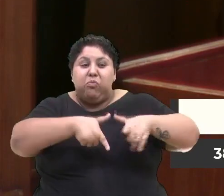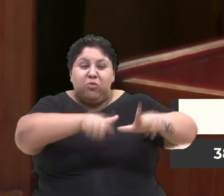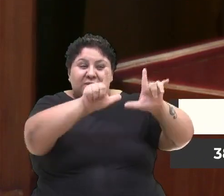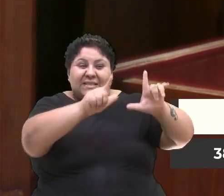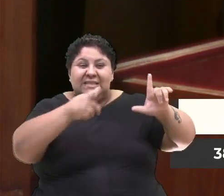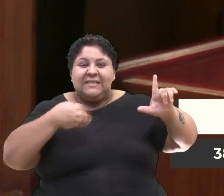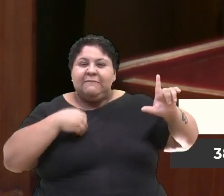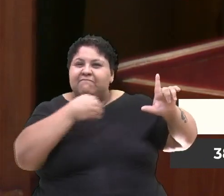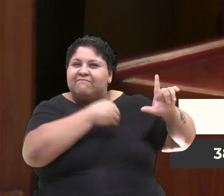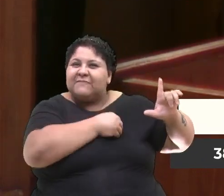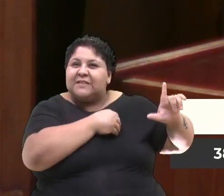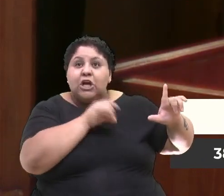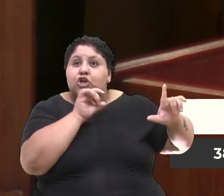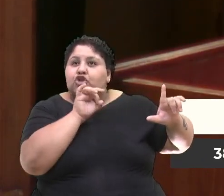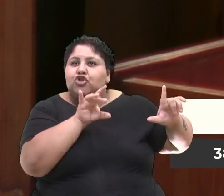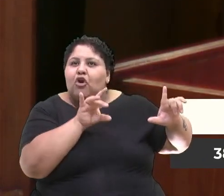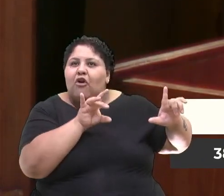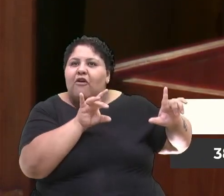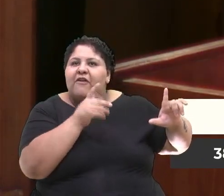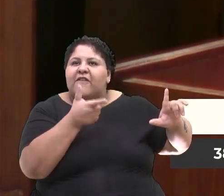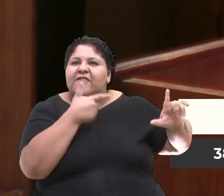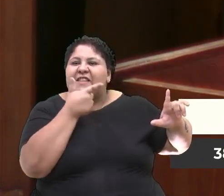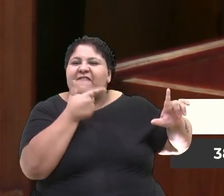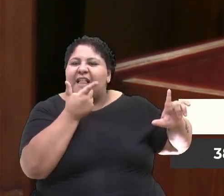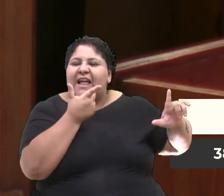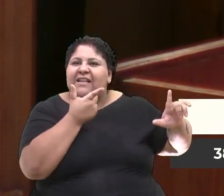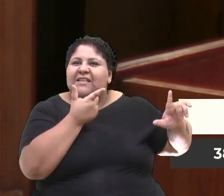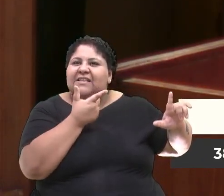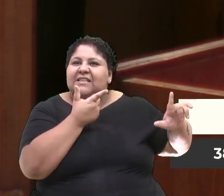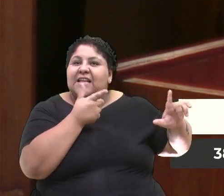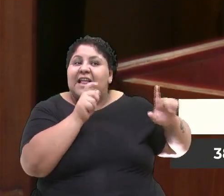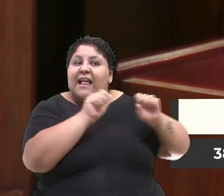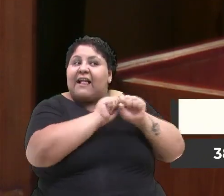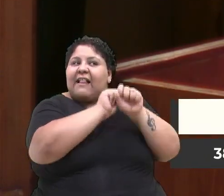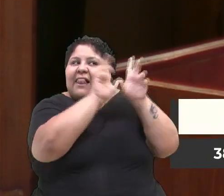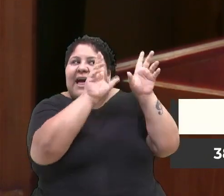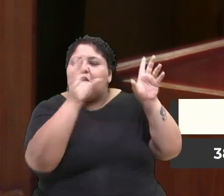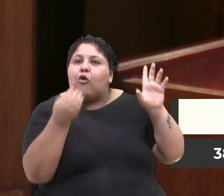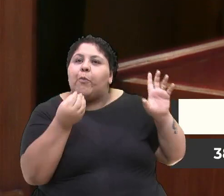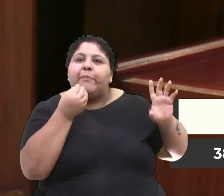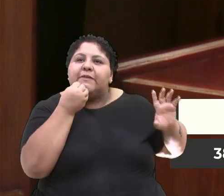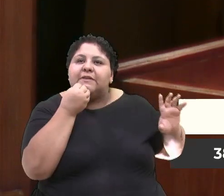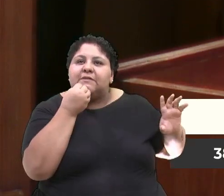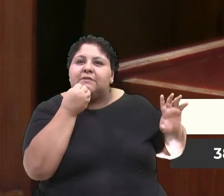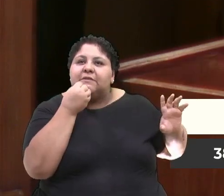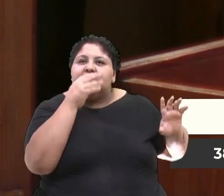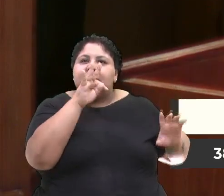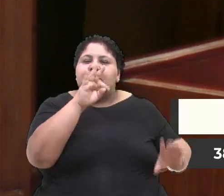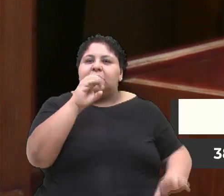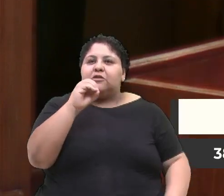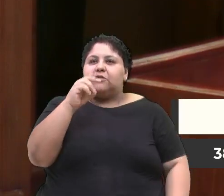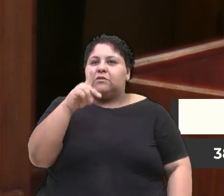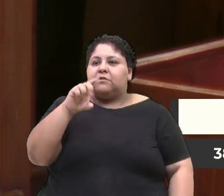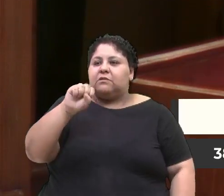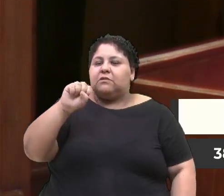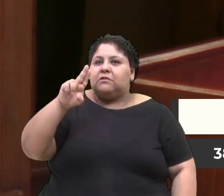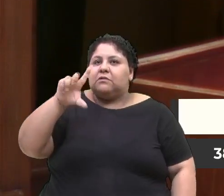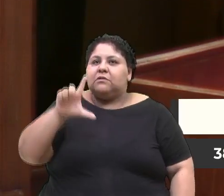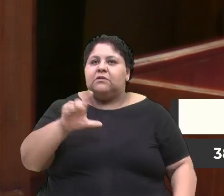Só que isso não é dito de forma clara e nítida pela Topsul, que é a empresa